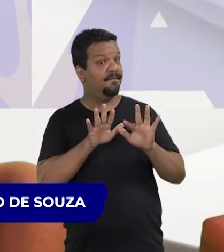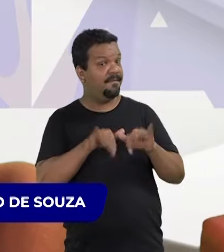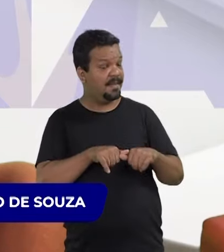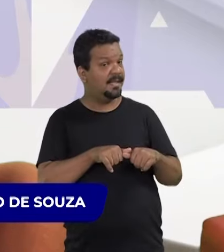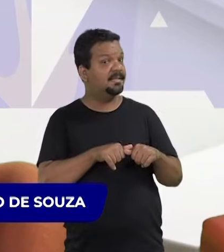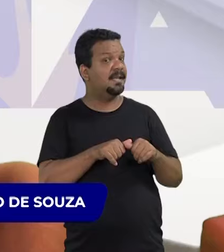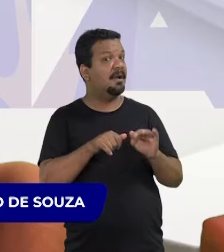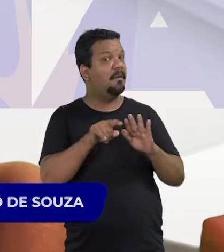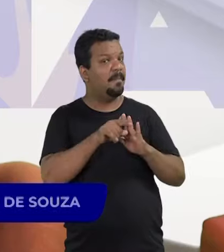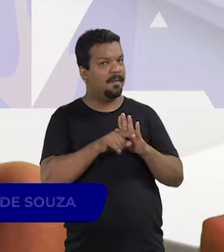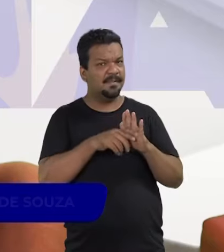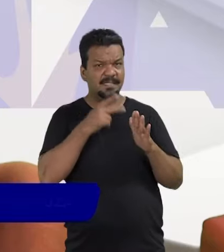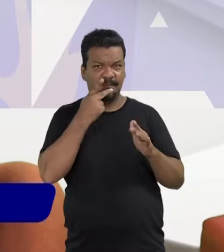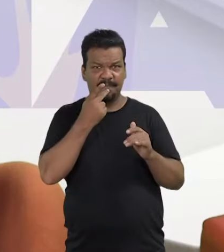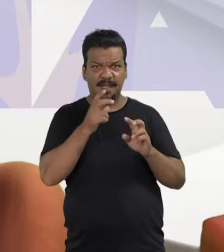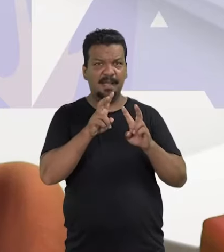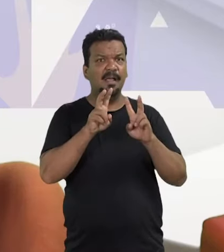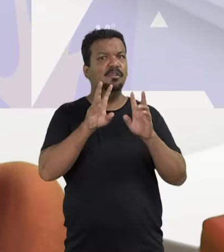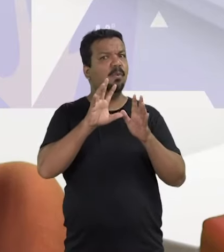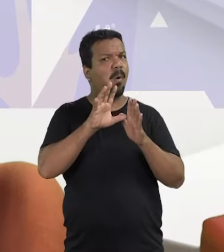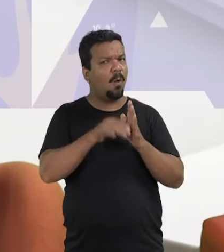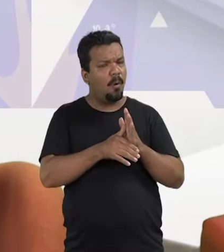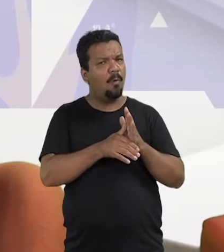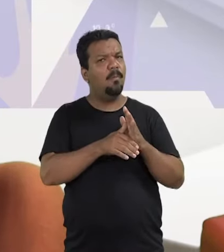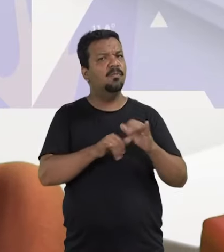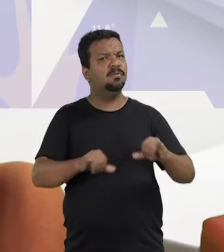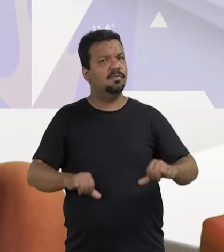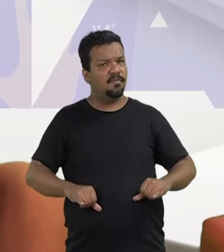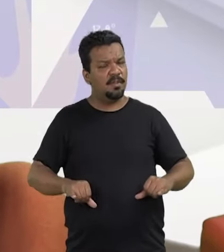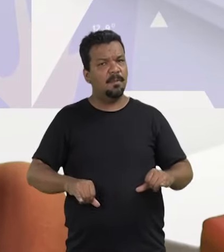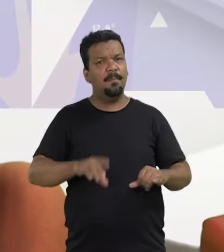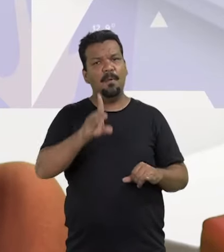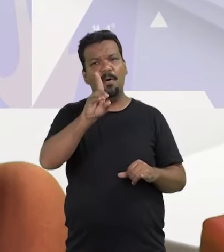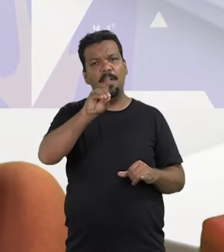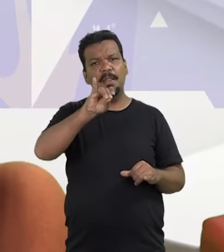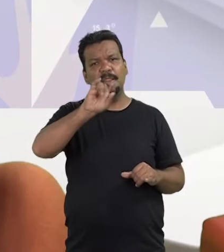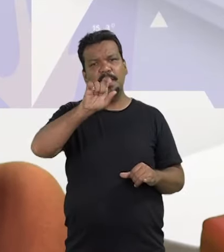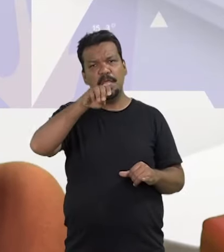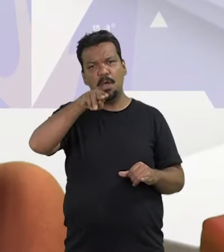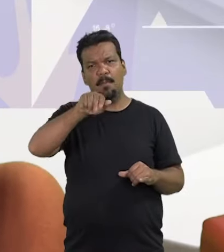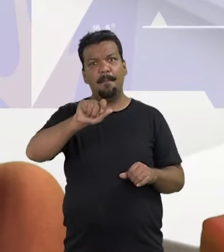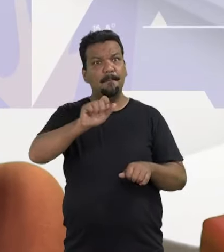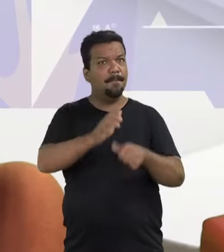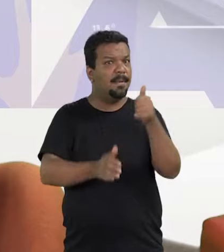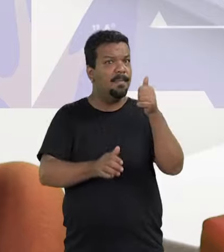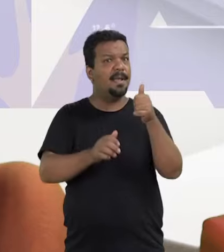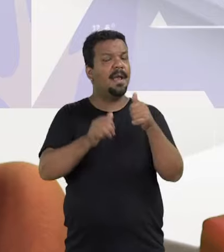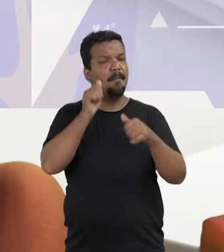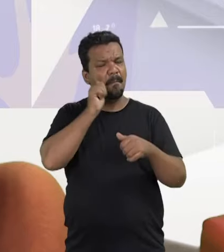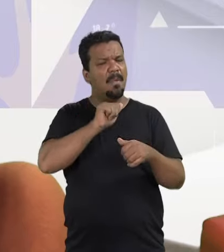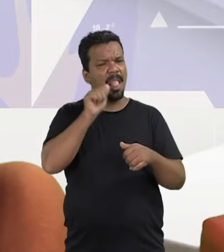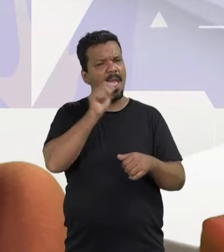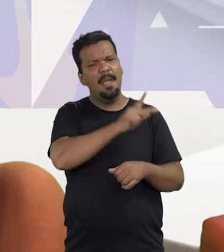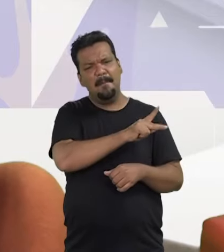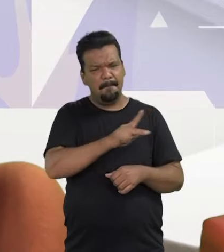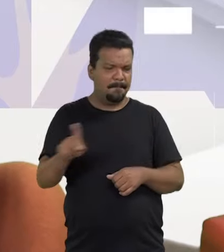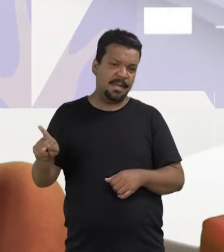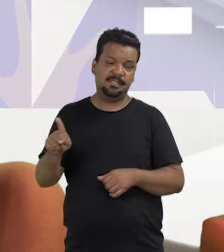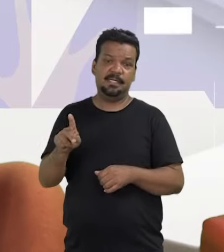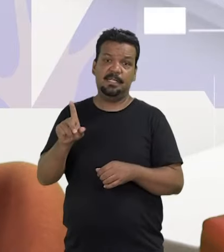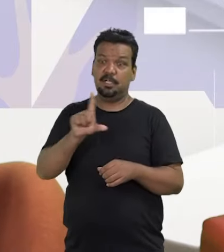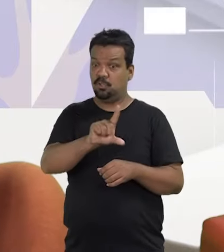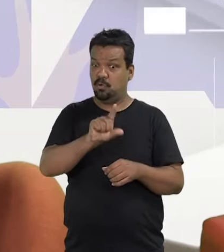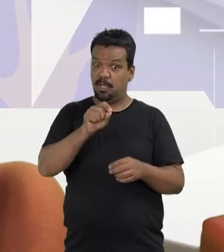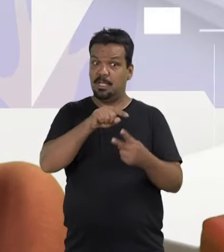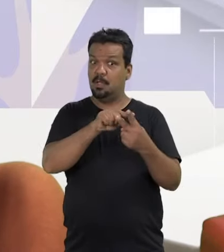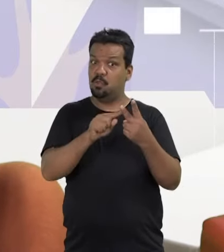terminar o programa sem falar sobre o golpe sofrido por Dilma Rousseff, primeira mulher presidenta do Brasil, eleita